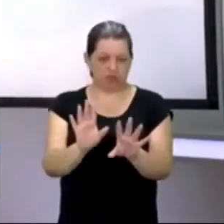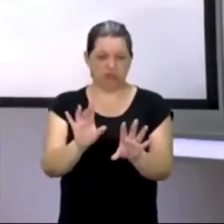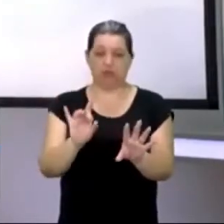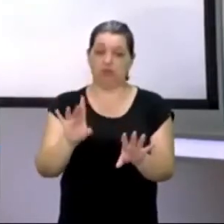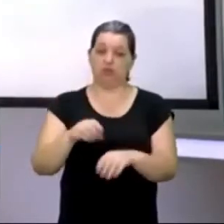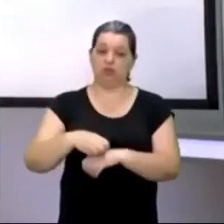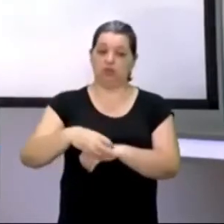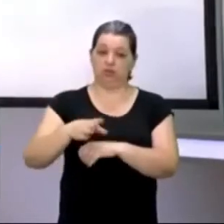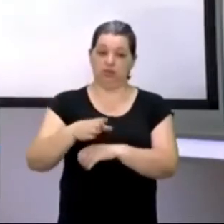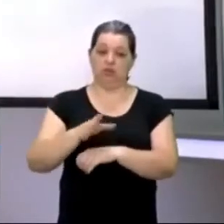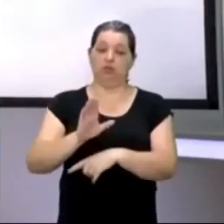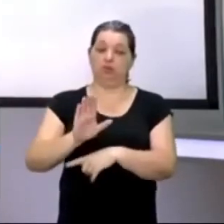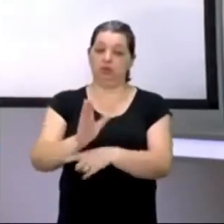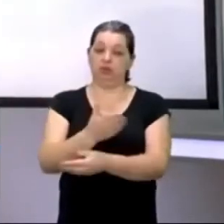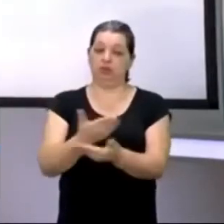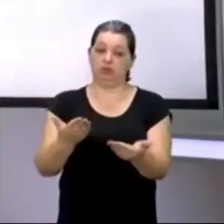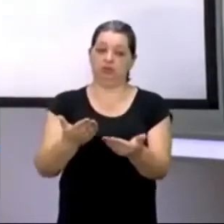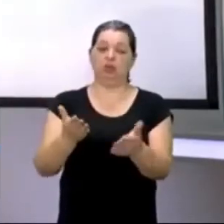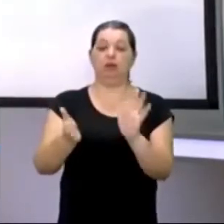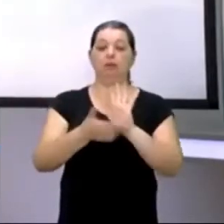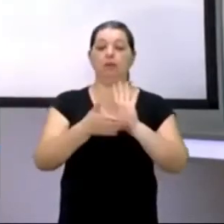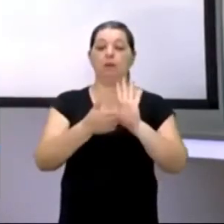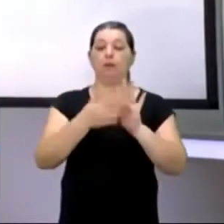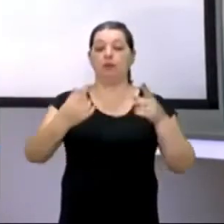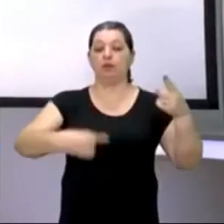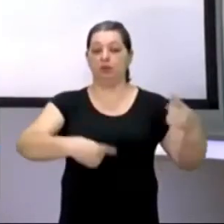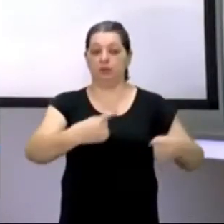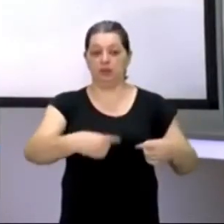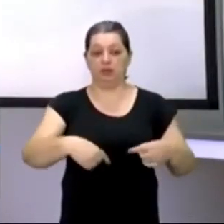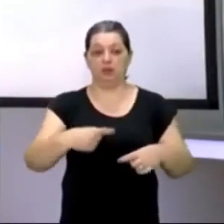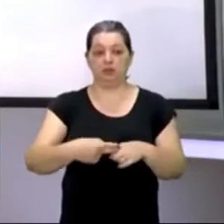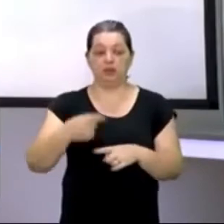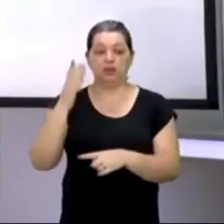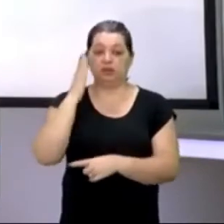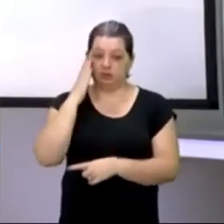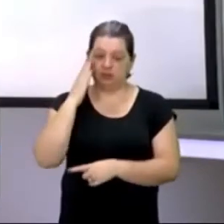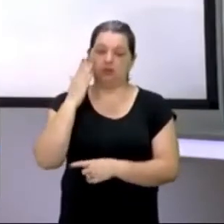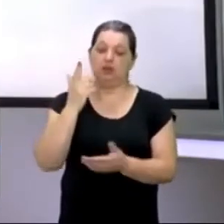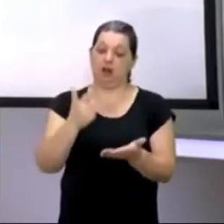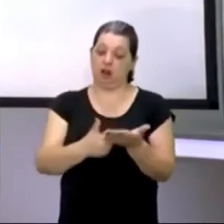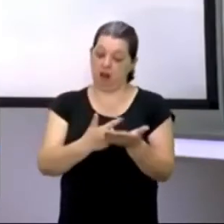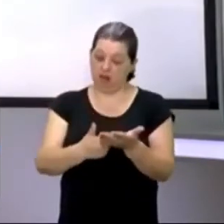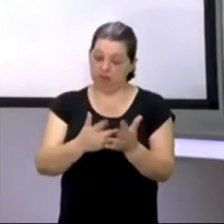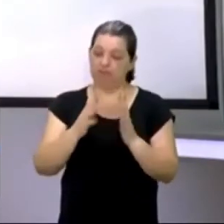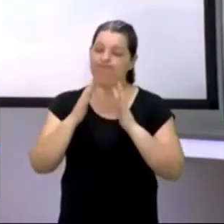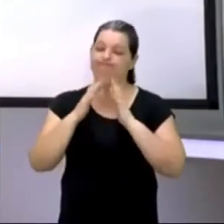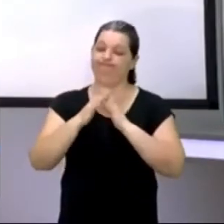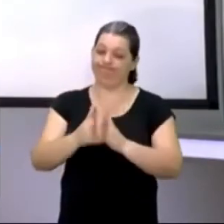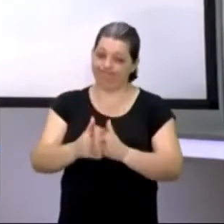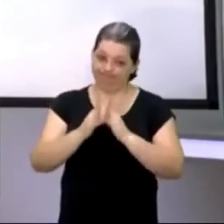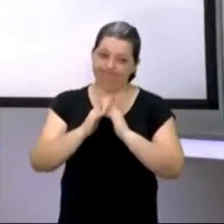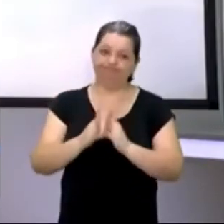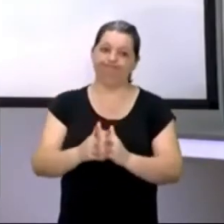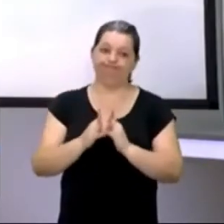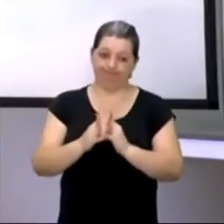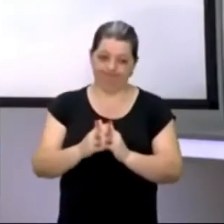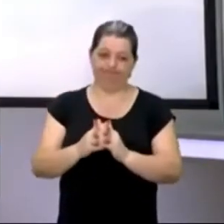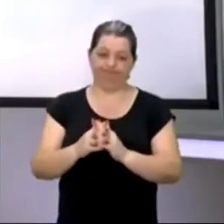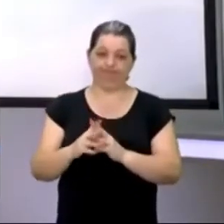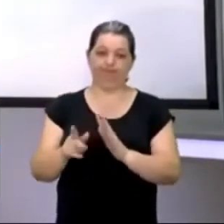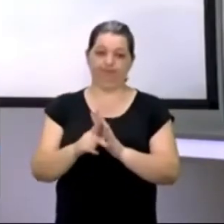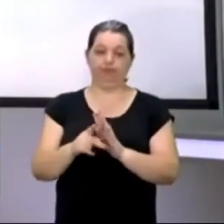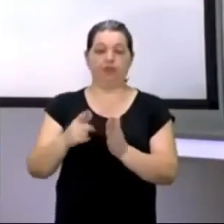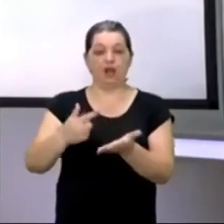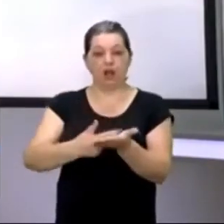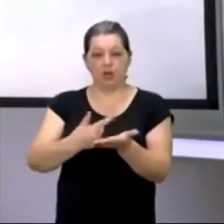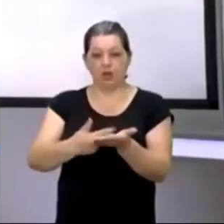ser esta, mas propor o debate, porque eu sei que é um livro, que ele é complicado, ele é um livro, que ele é um dos mais contemporâneos, eu estou pegando